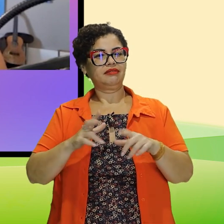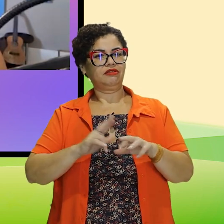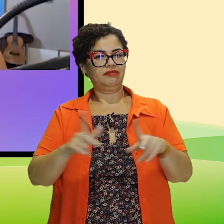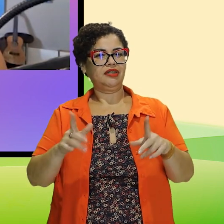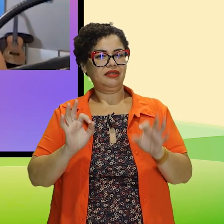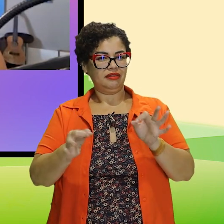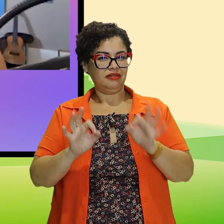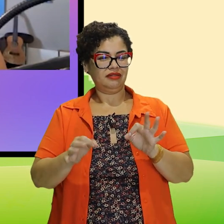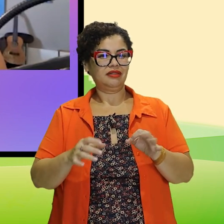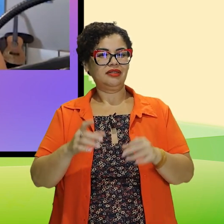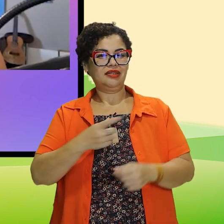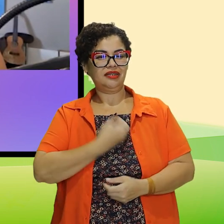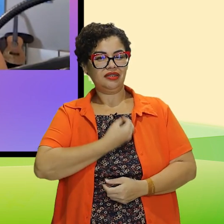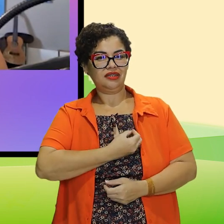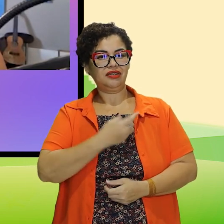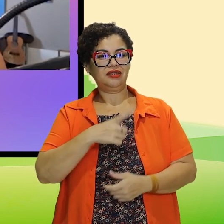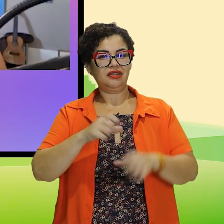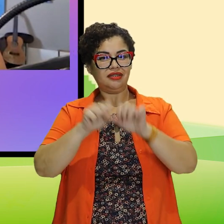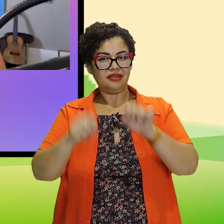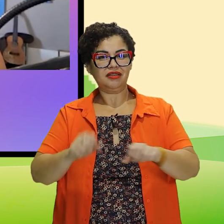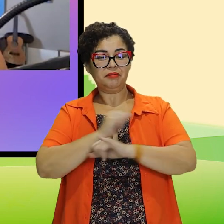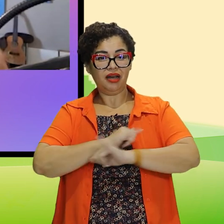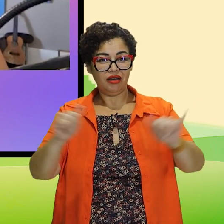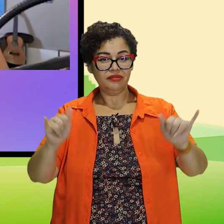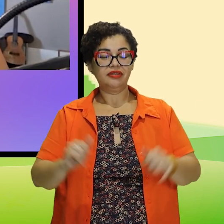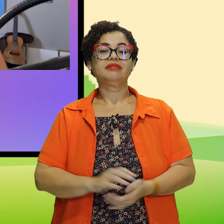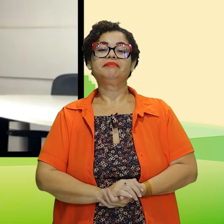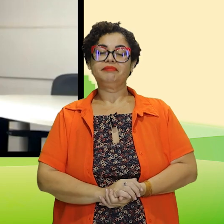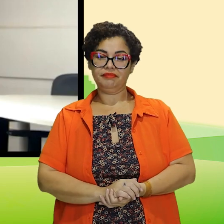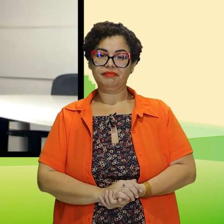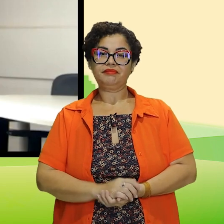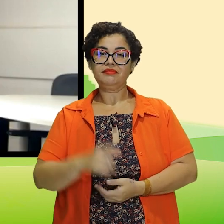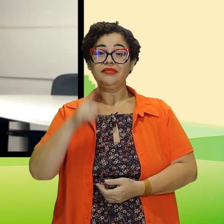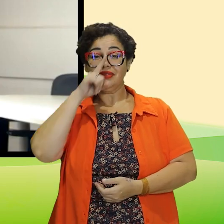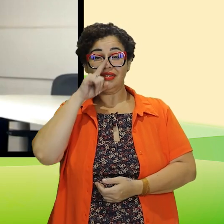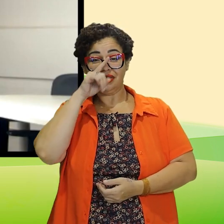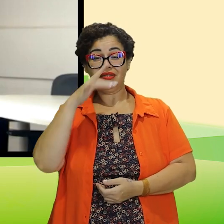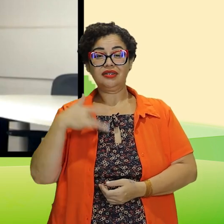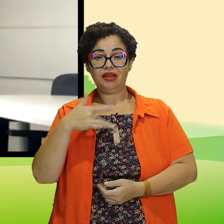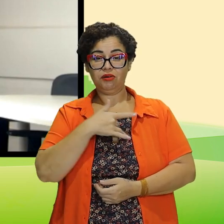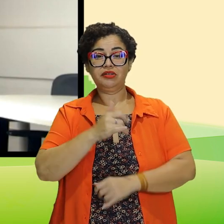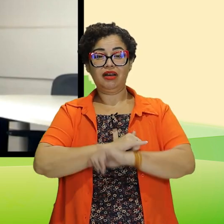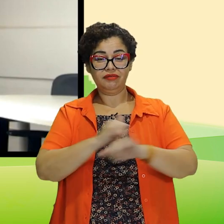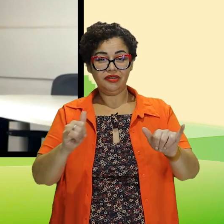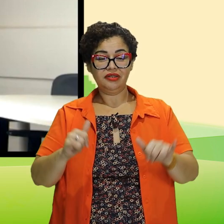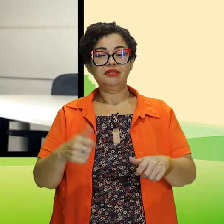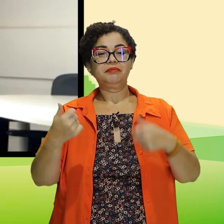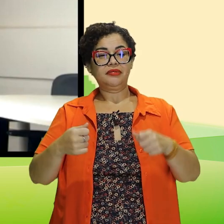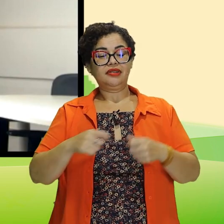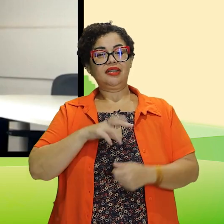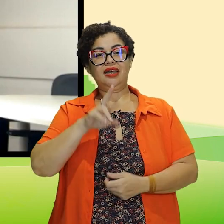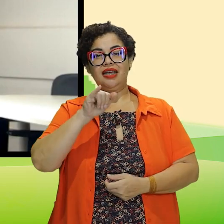faz toda a diferença, né Marisley, quando existe esse sistema de alerta, né? Quando eu falo em riscos à saúde, eu estou falando